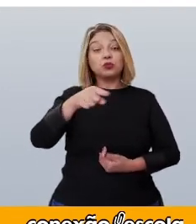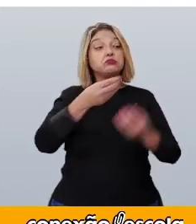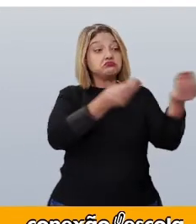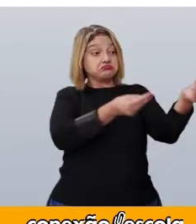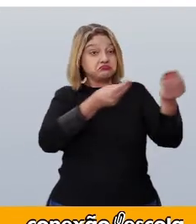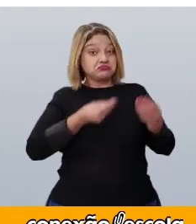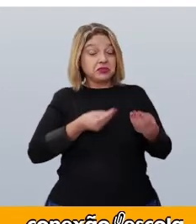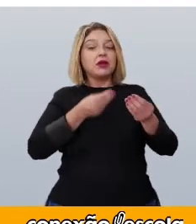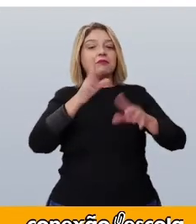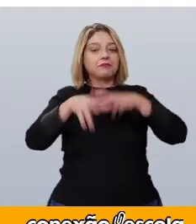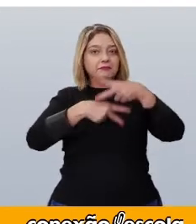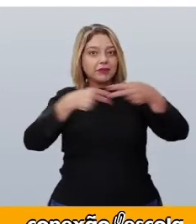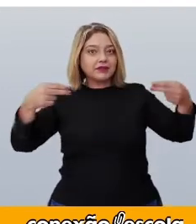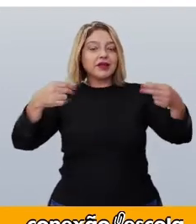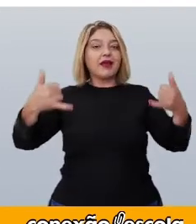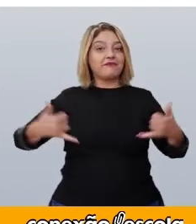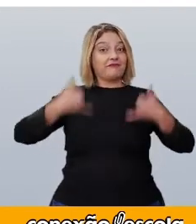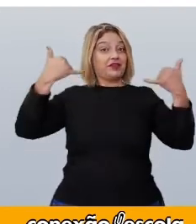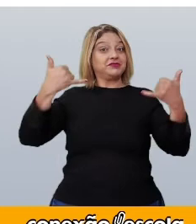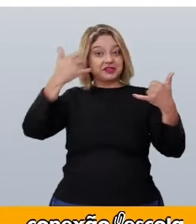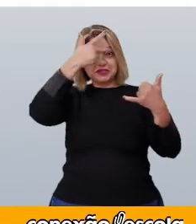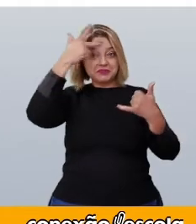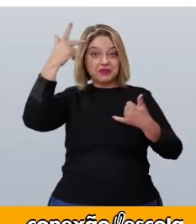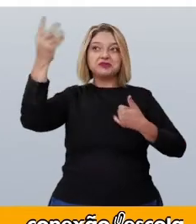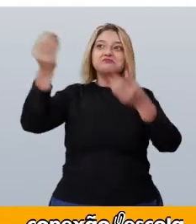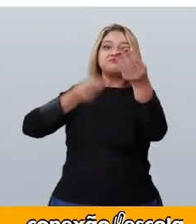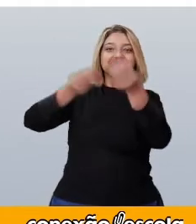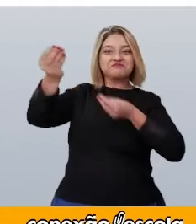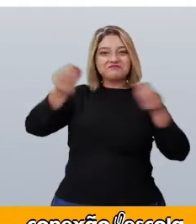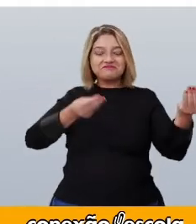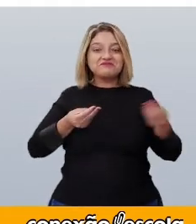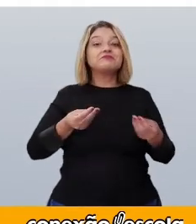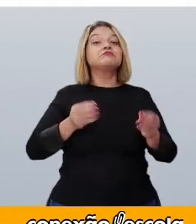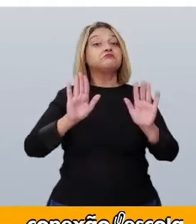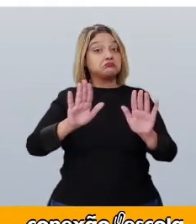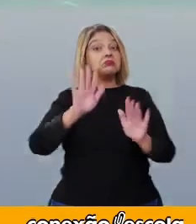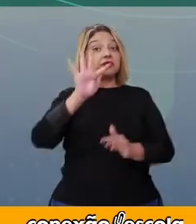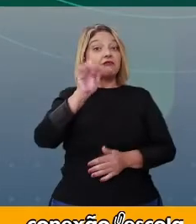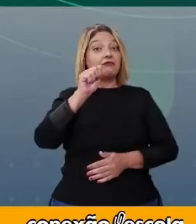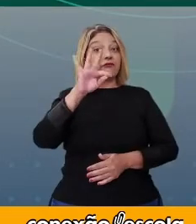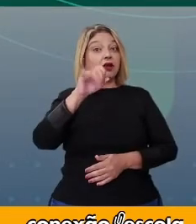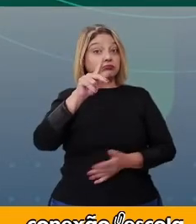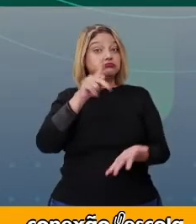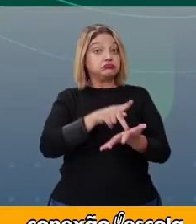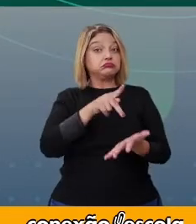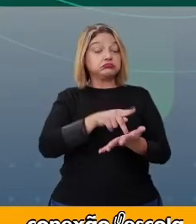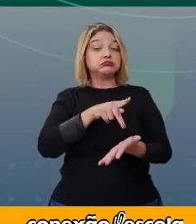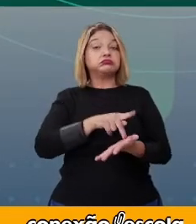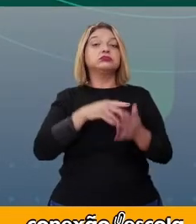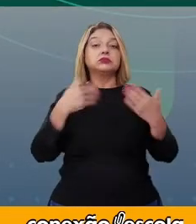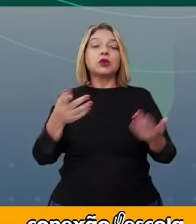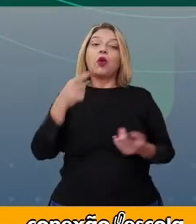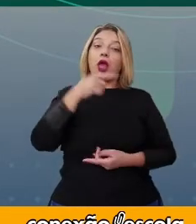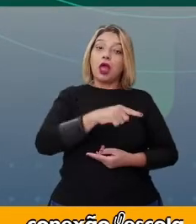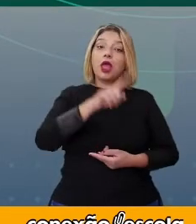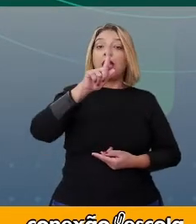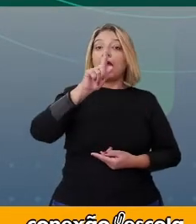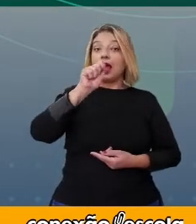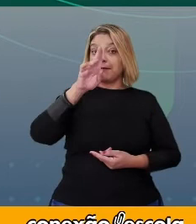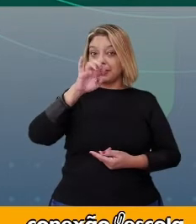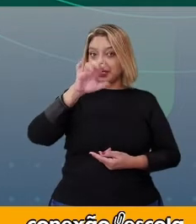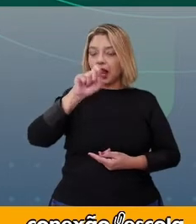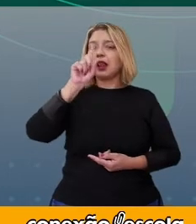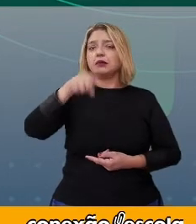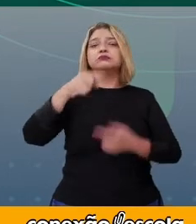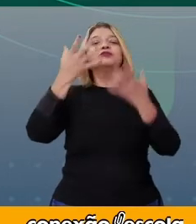presentes em sua festa de aniversário. Temos aqui um fato. Gabriela comemorou seu